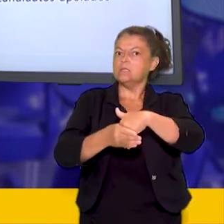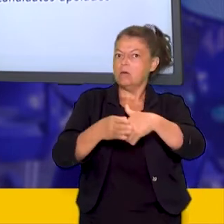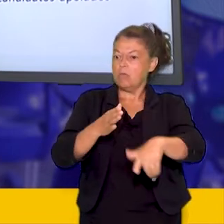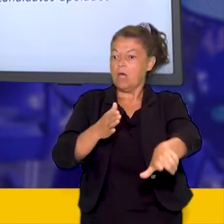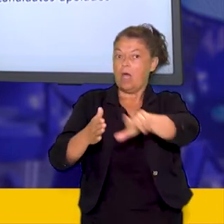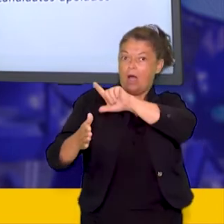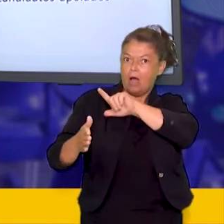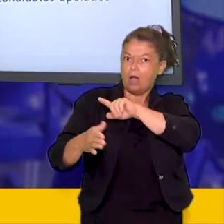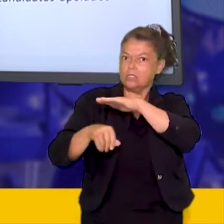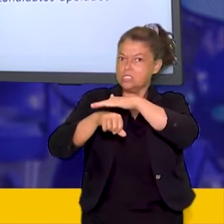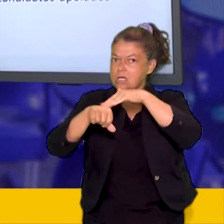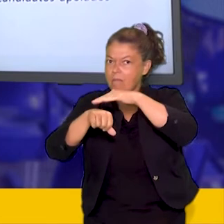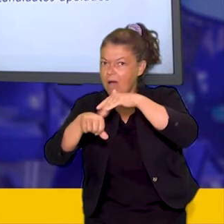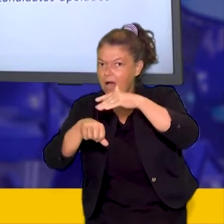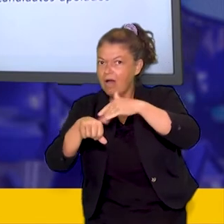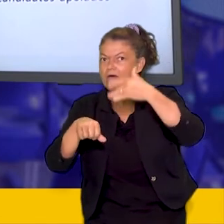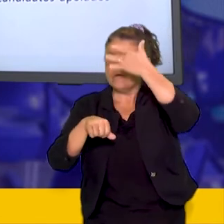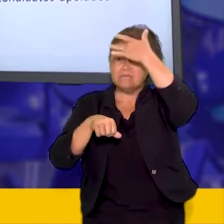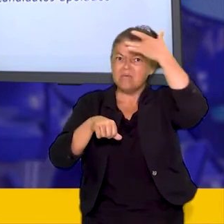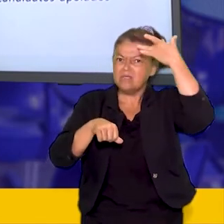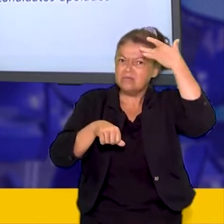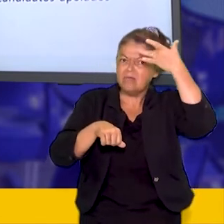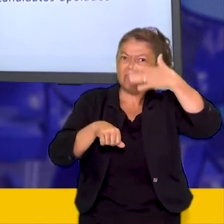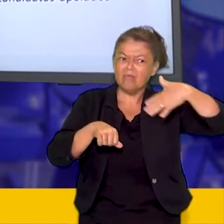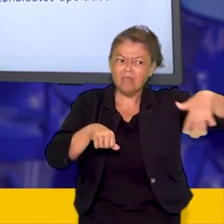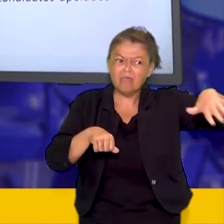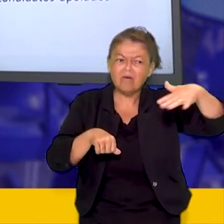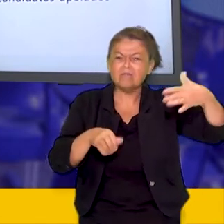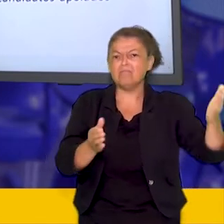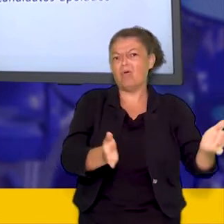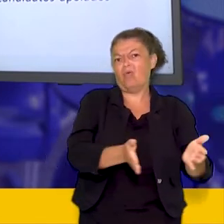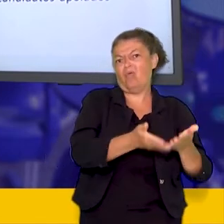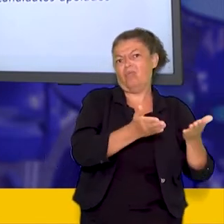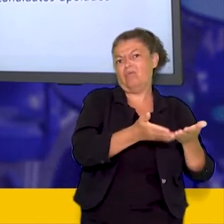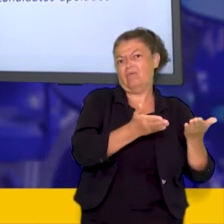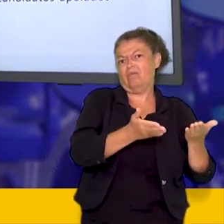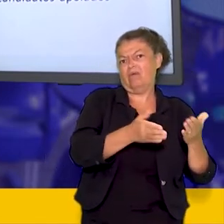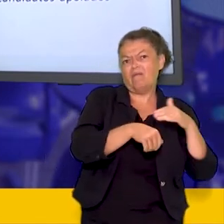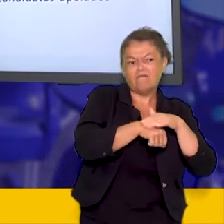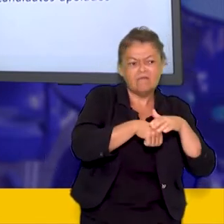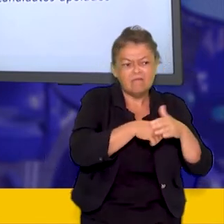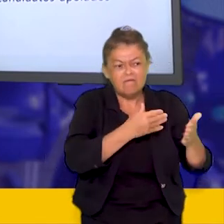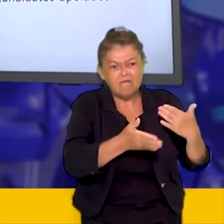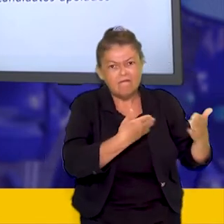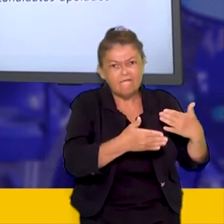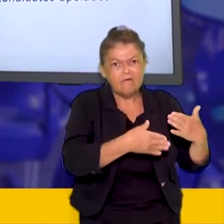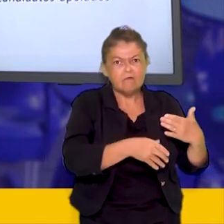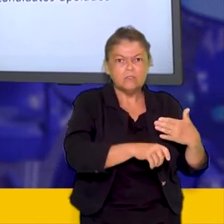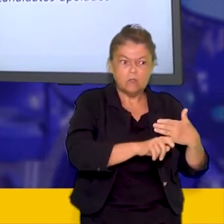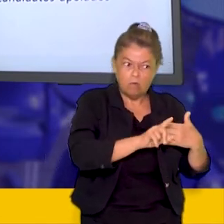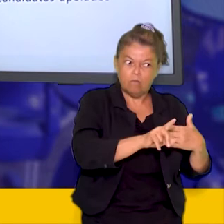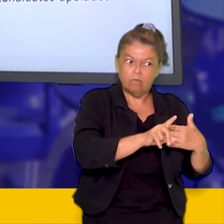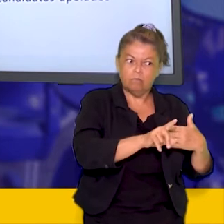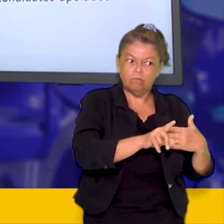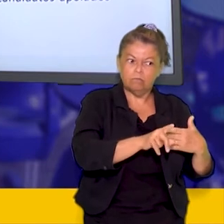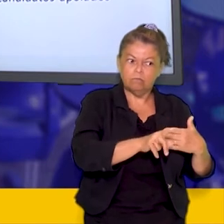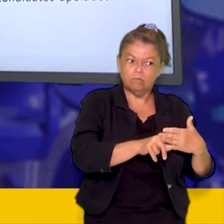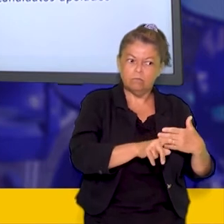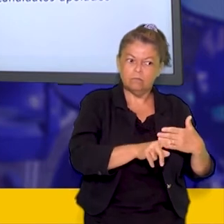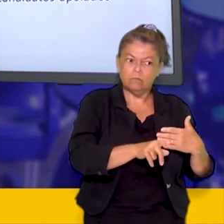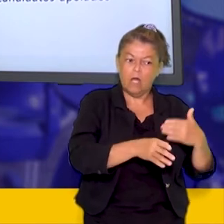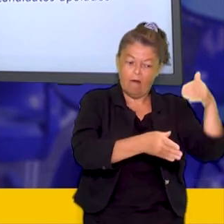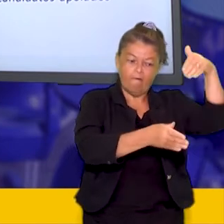político sobre uma região era chamado de curral eleitoral, onde se reunia